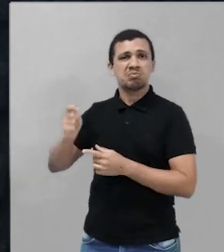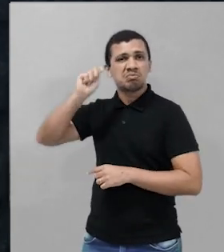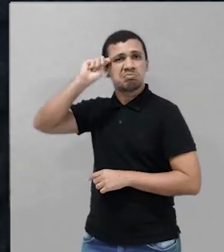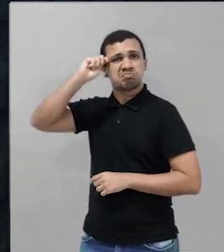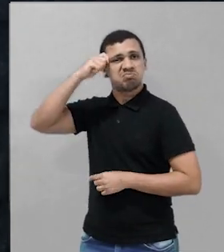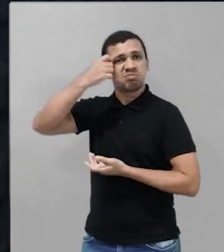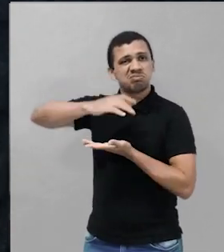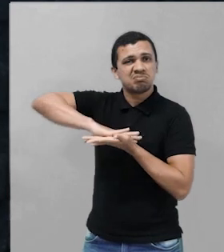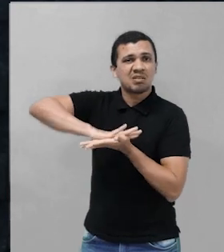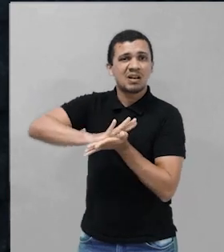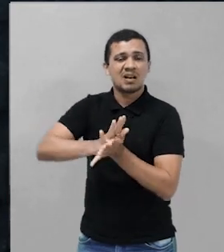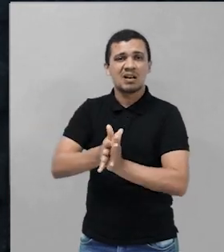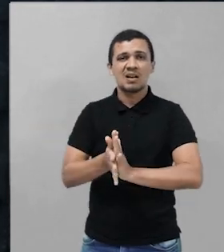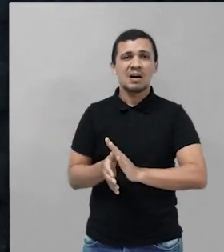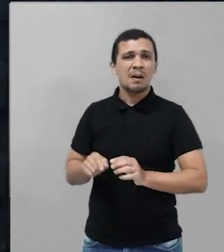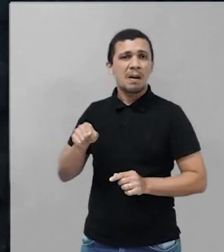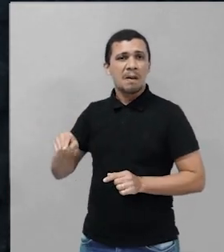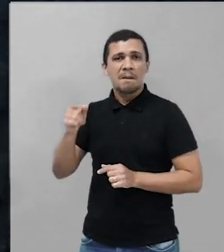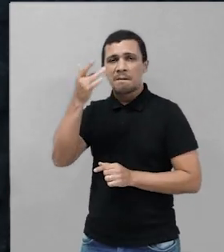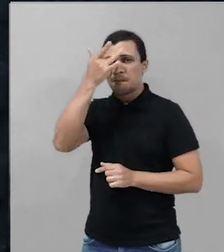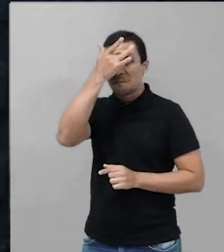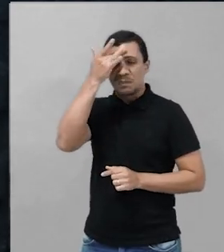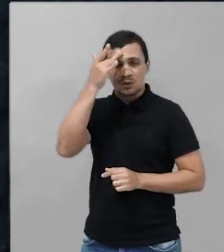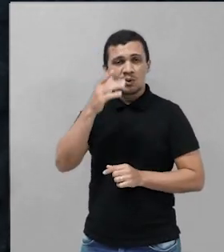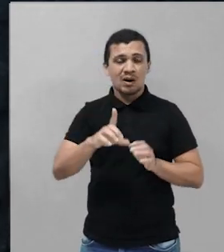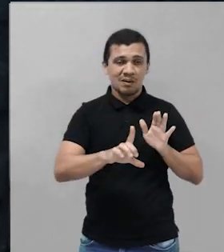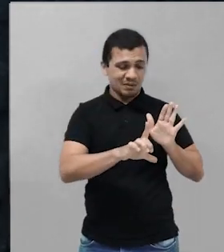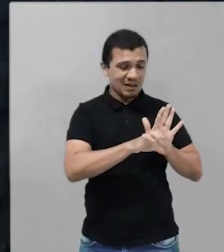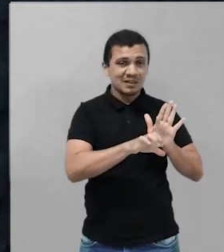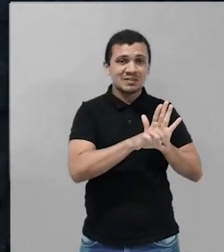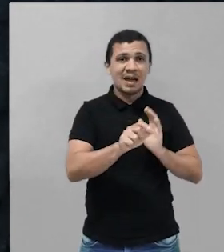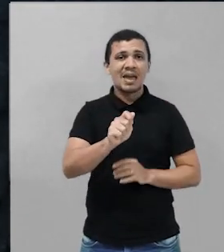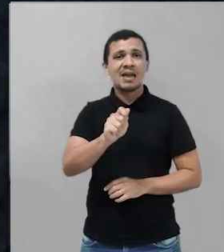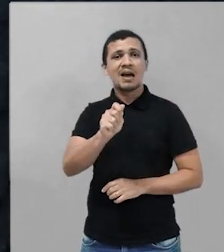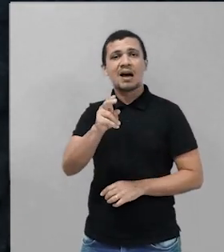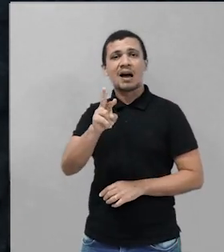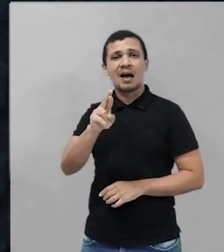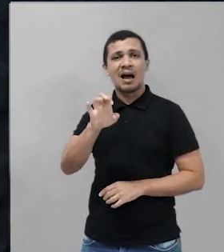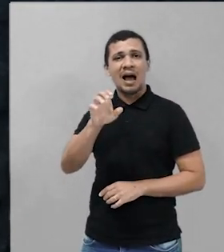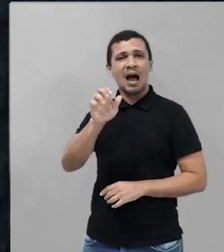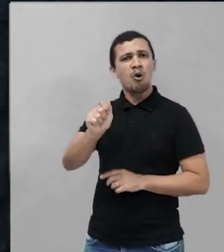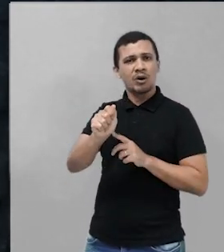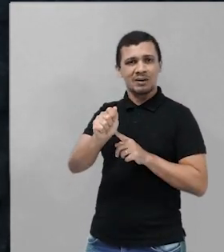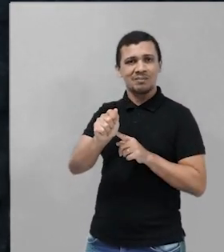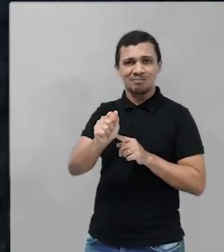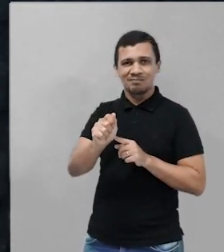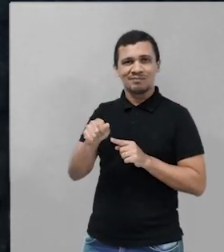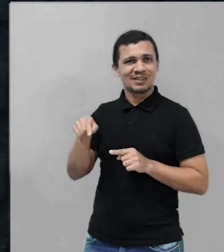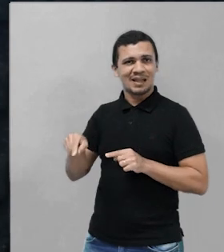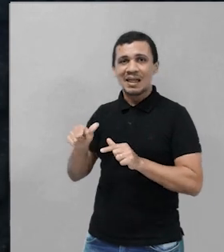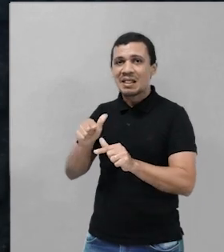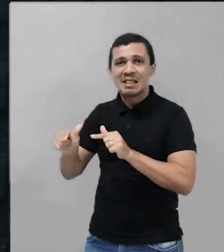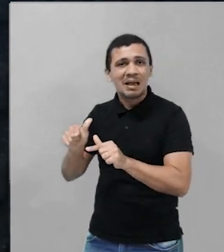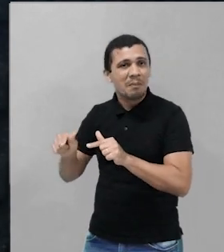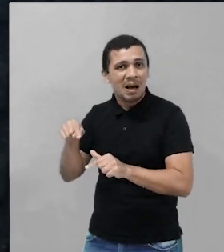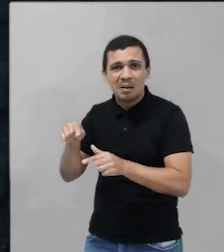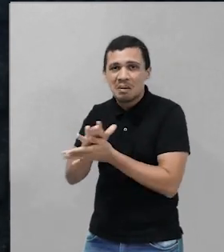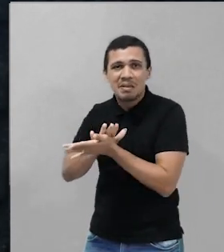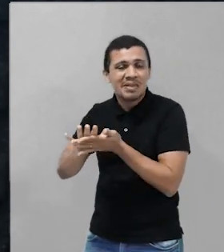e não tinham com o que trabalhar, há um subdesenvolvimento, há uma visão de políticas públicas que não